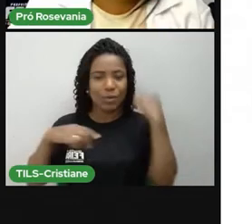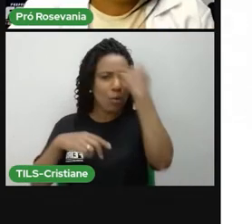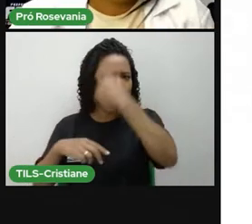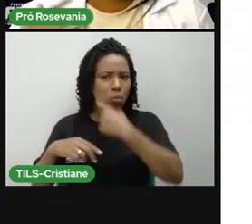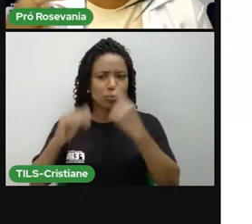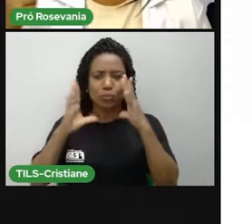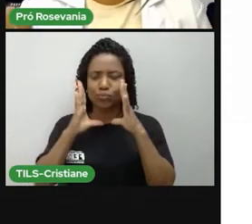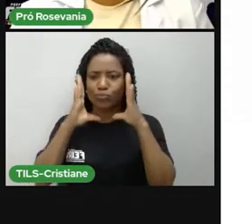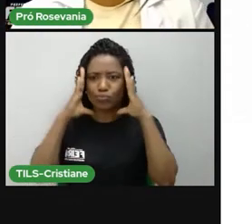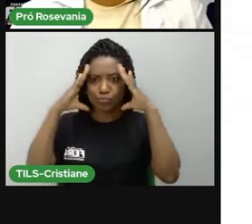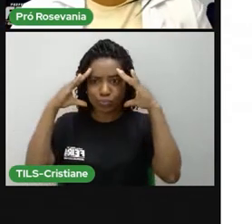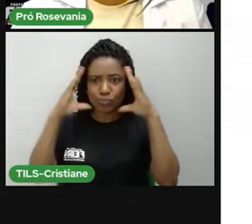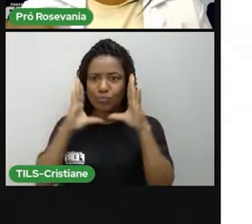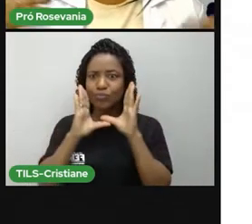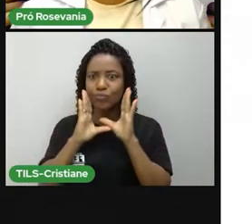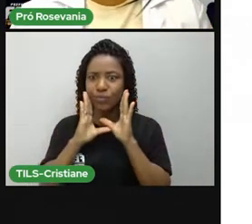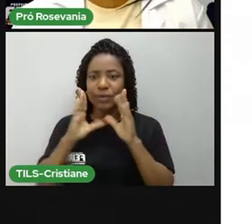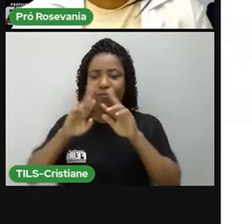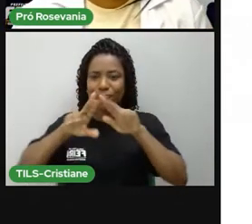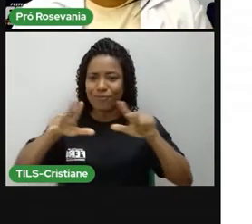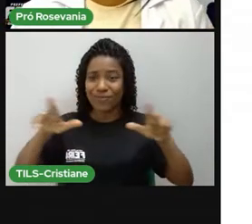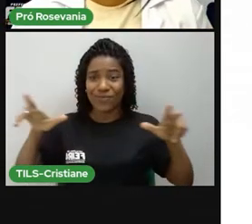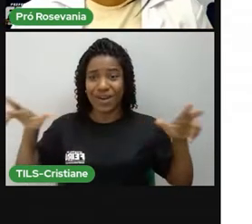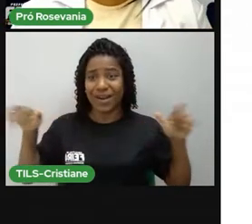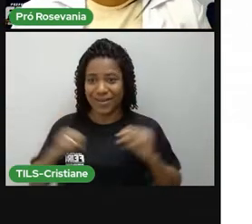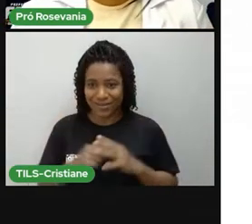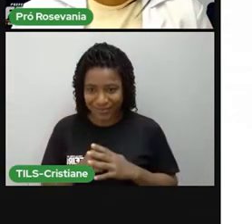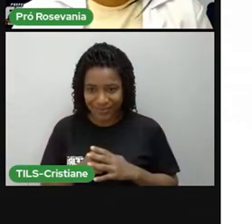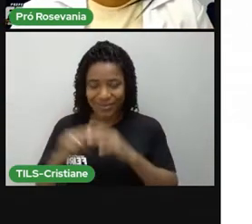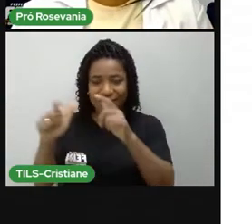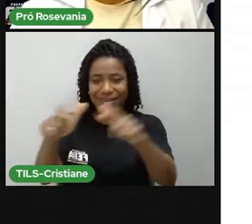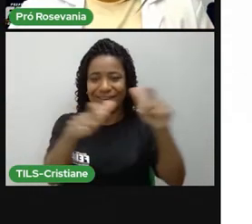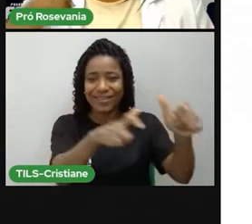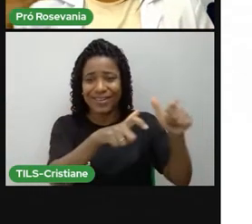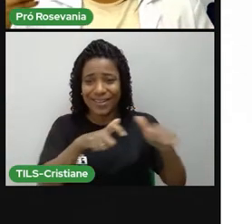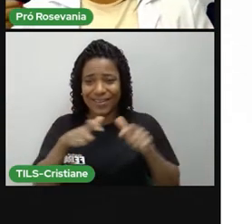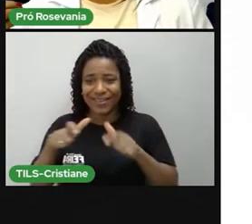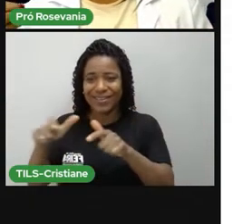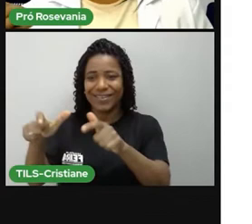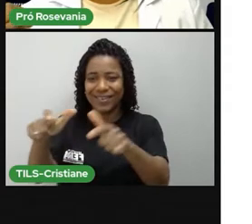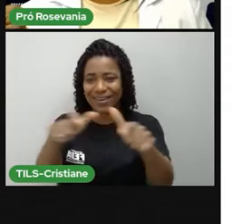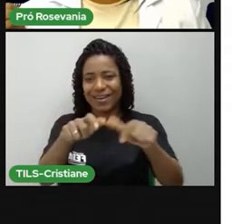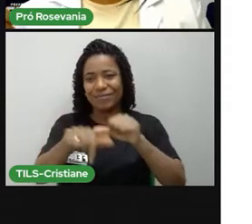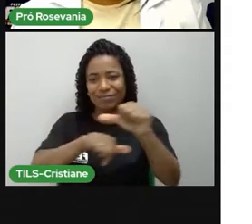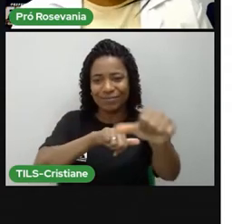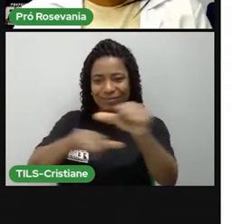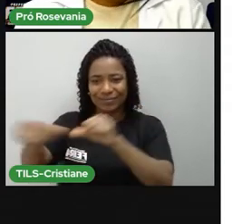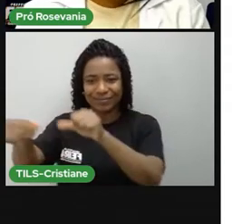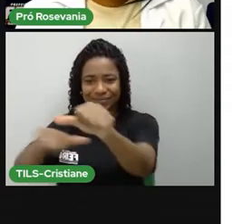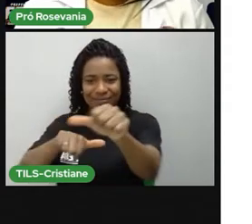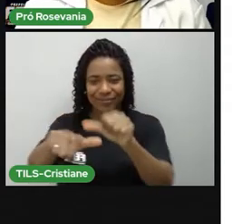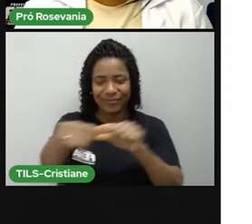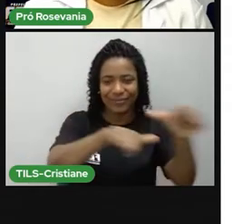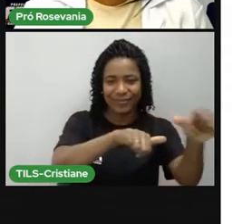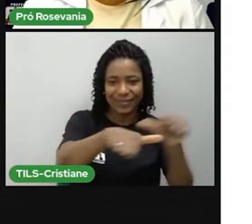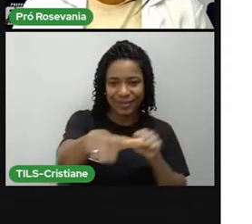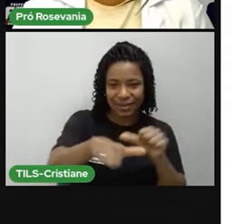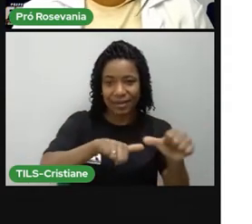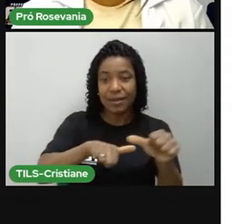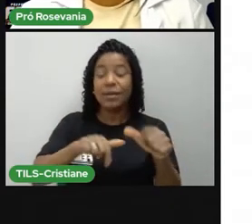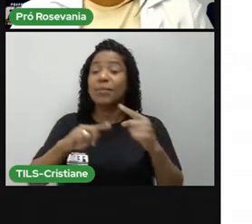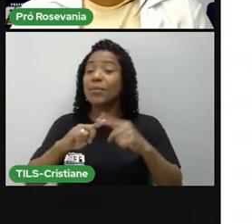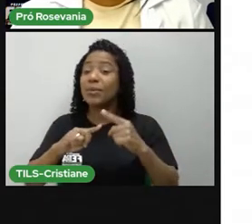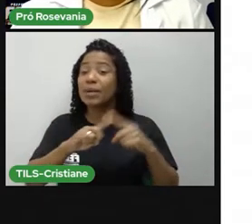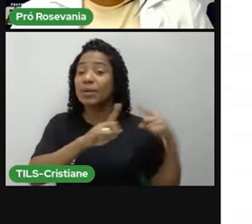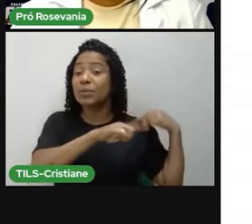extrapolando também para o lugar, os diversos lugares, porque cada lugar, ele é, digamos assim, construído com base nas